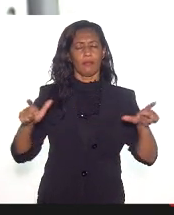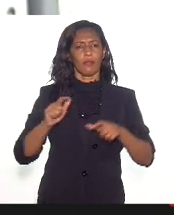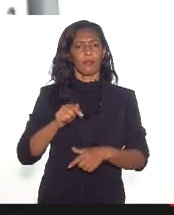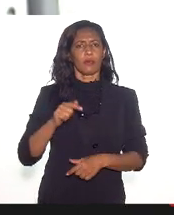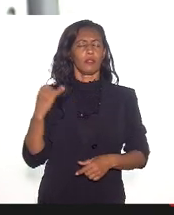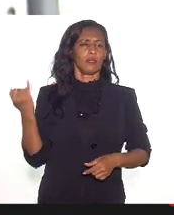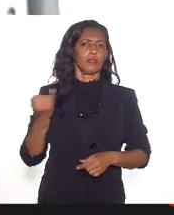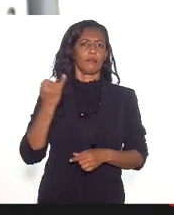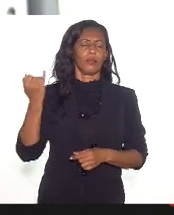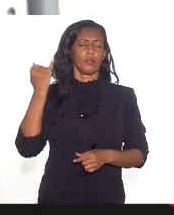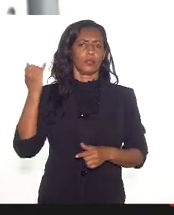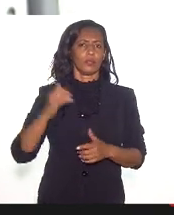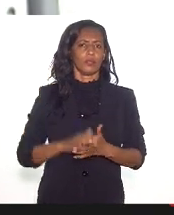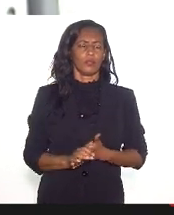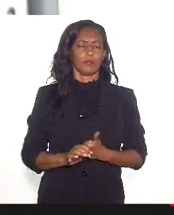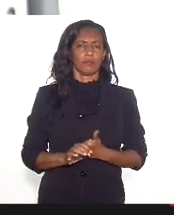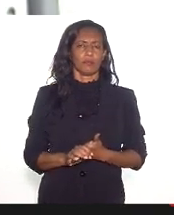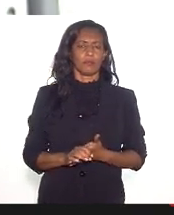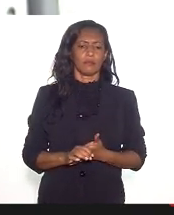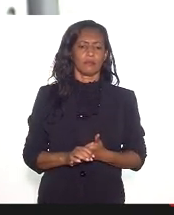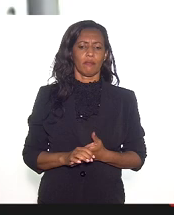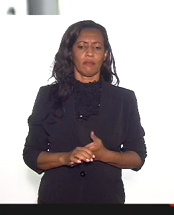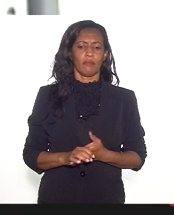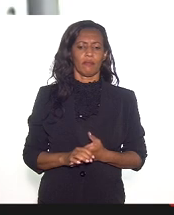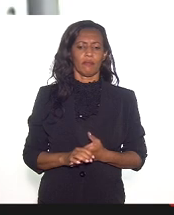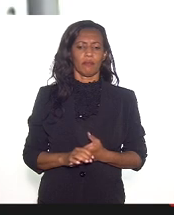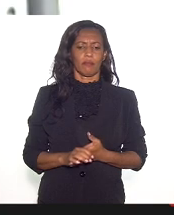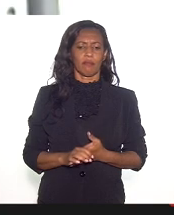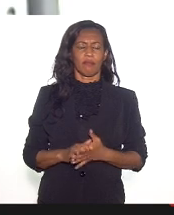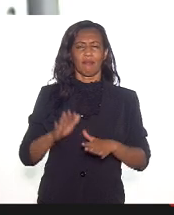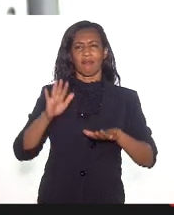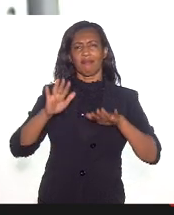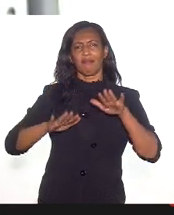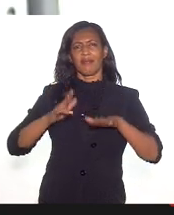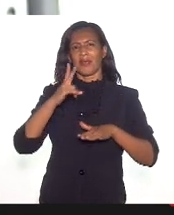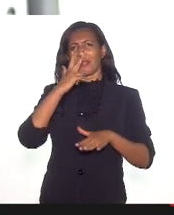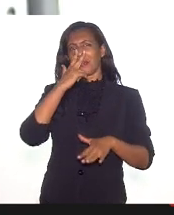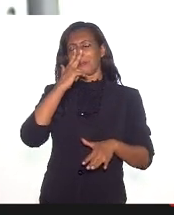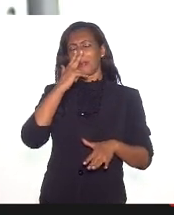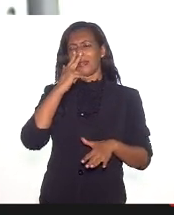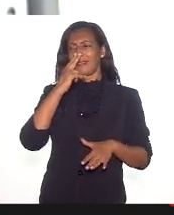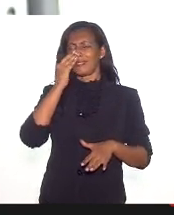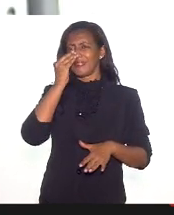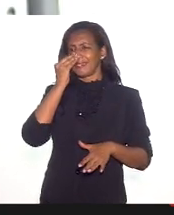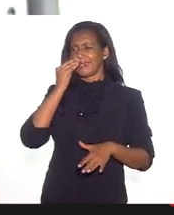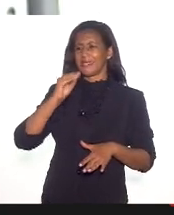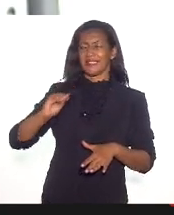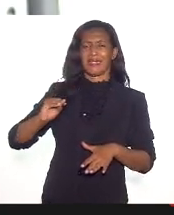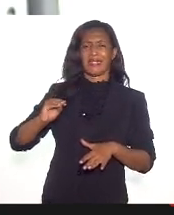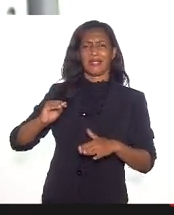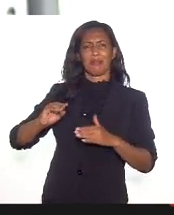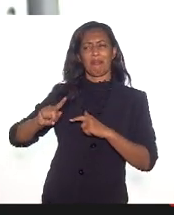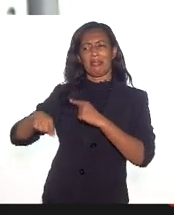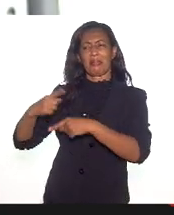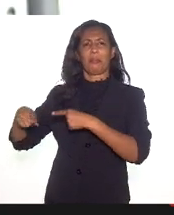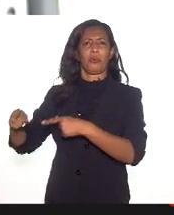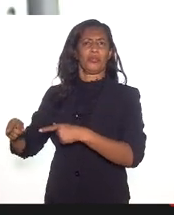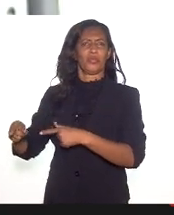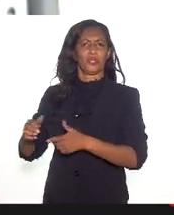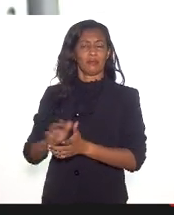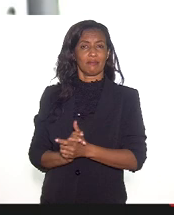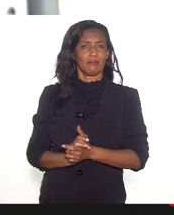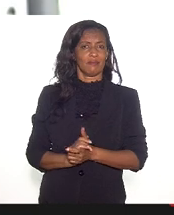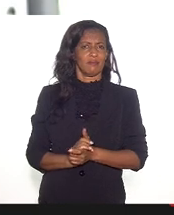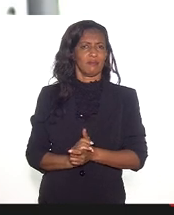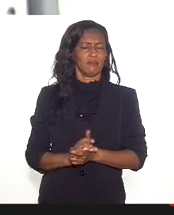e que muitas vezes tem sido relegado para um segundo plano, que é o seguinte, eu